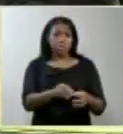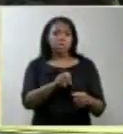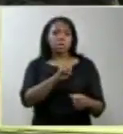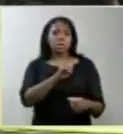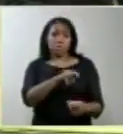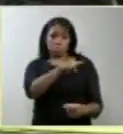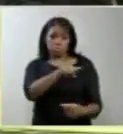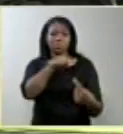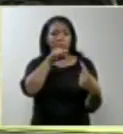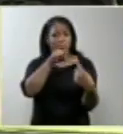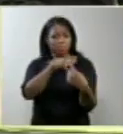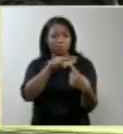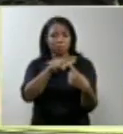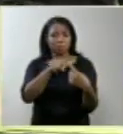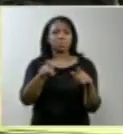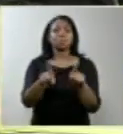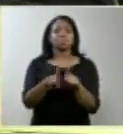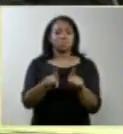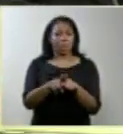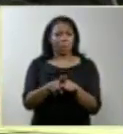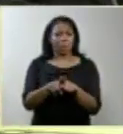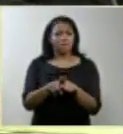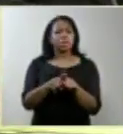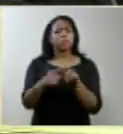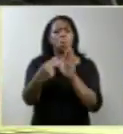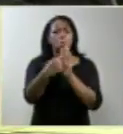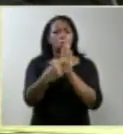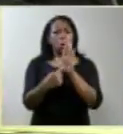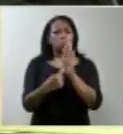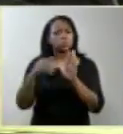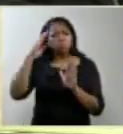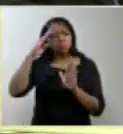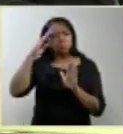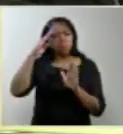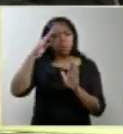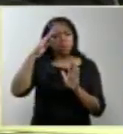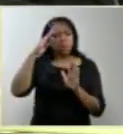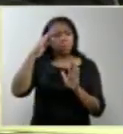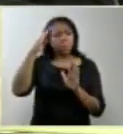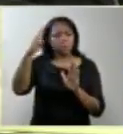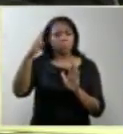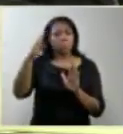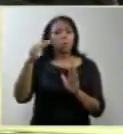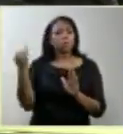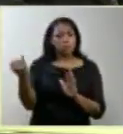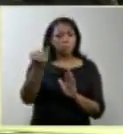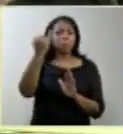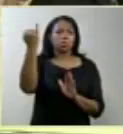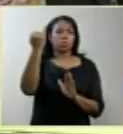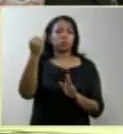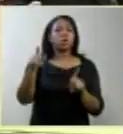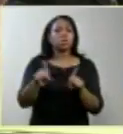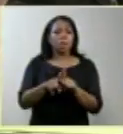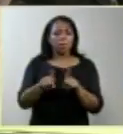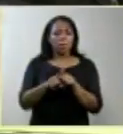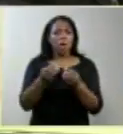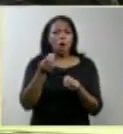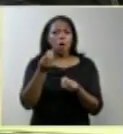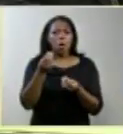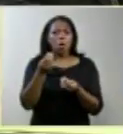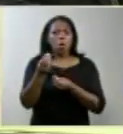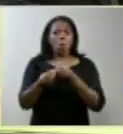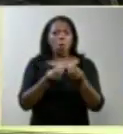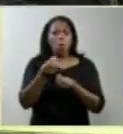convicção, apenas porque estes são pontos centrais para as teses que defendemos, alguns deles já